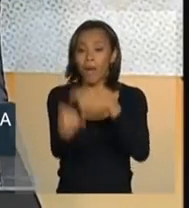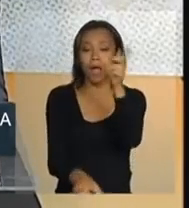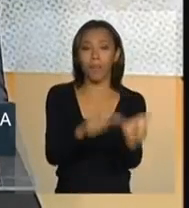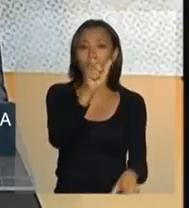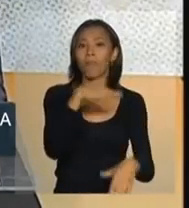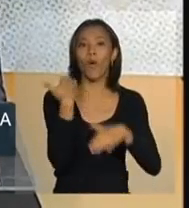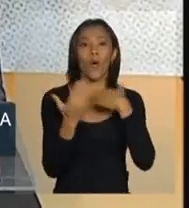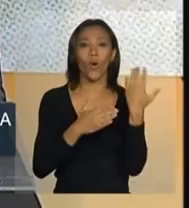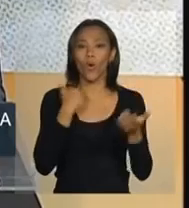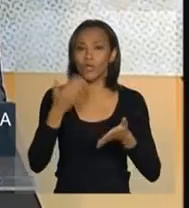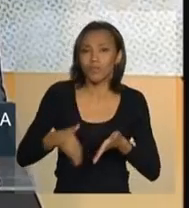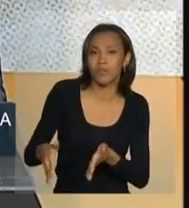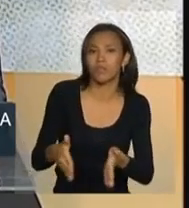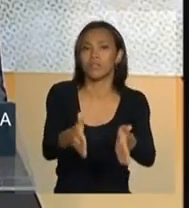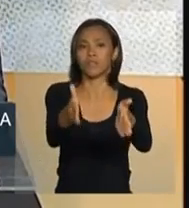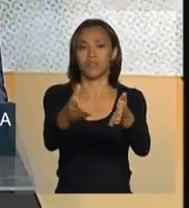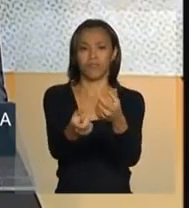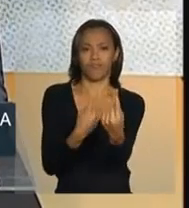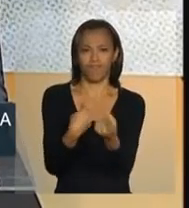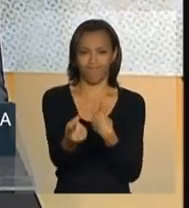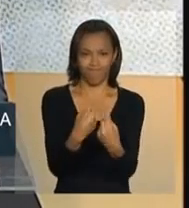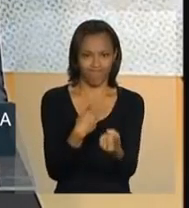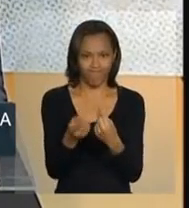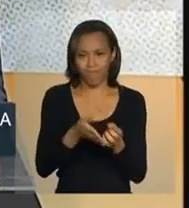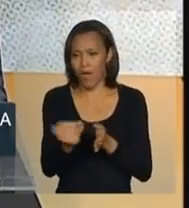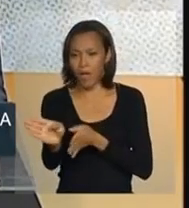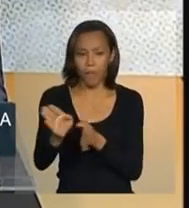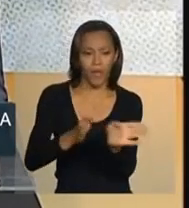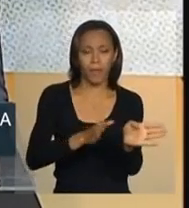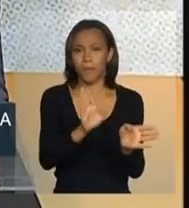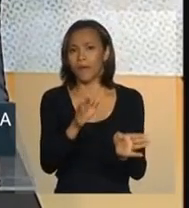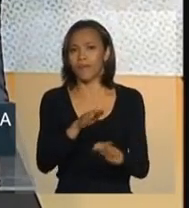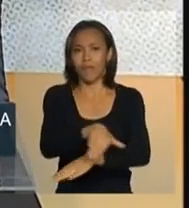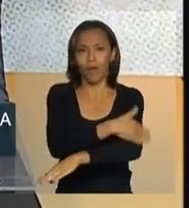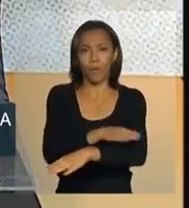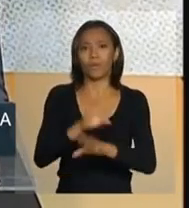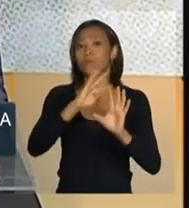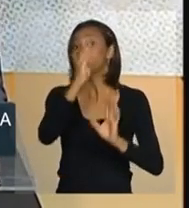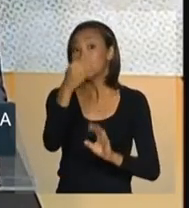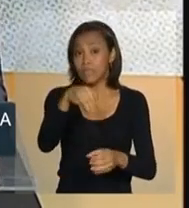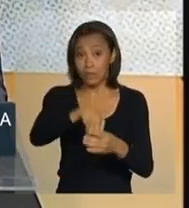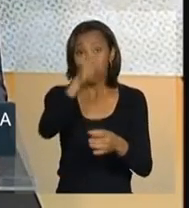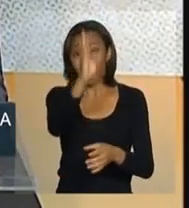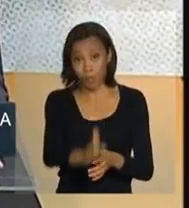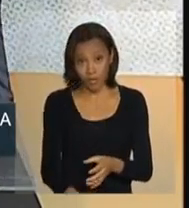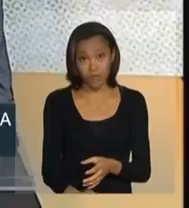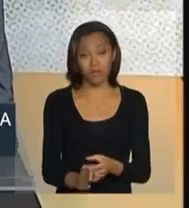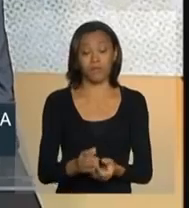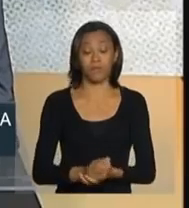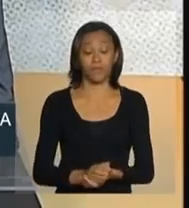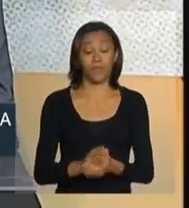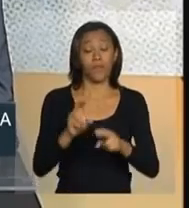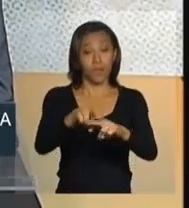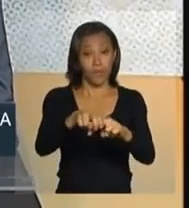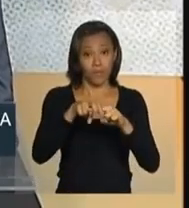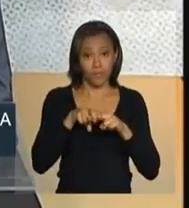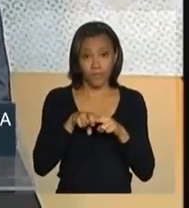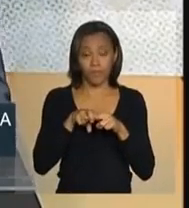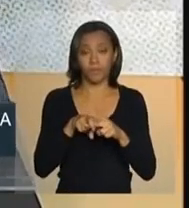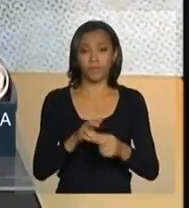estradas, não vertermos vidas no Brasil. E por essa razão